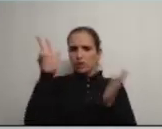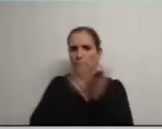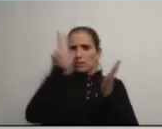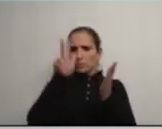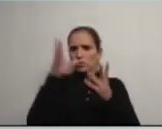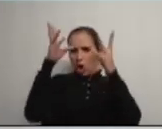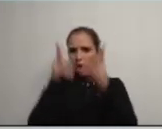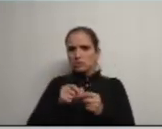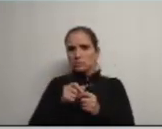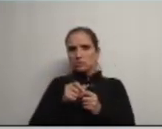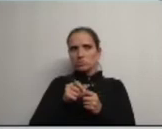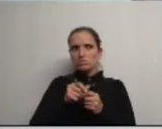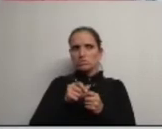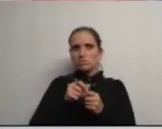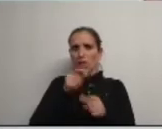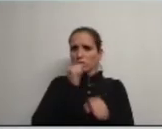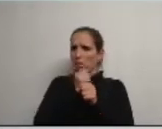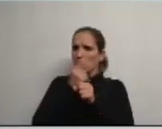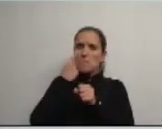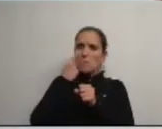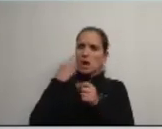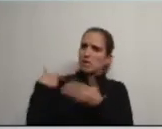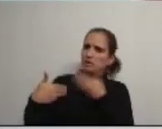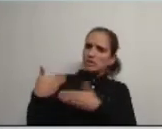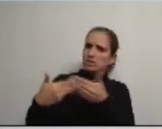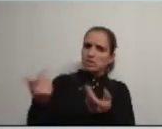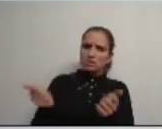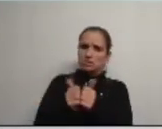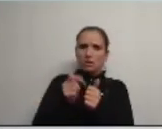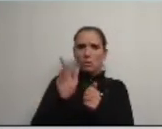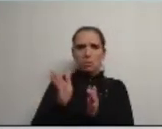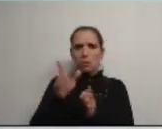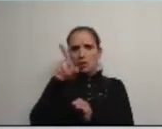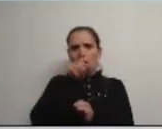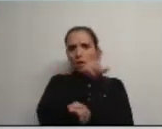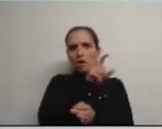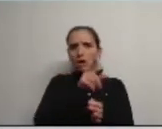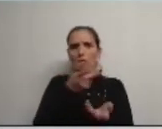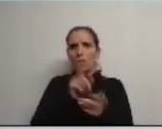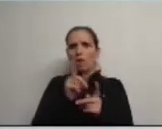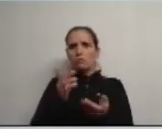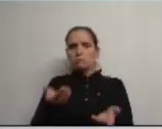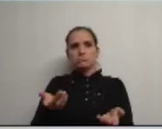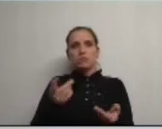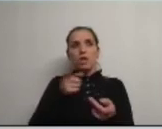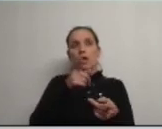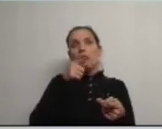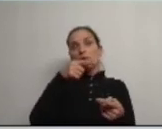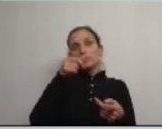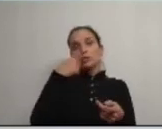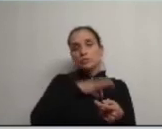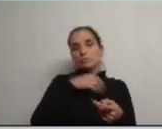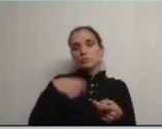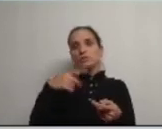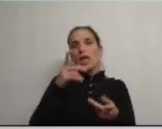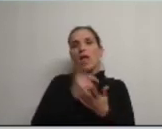orçamento eles também trabalham todos os dias consigo não precisavam de ser convocados por isso Sr. Presidente a questão que tem a ver aqui